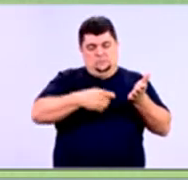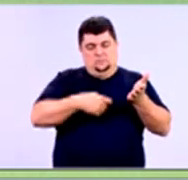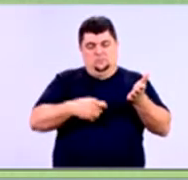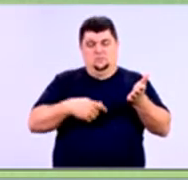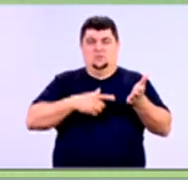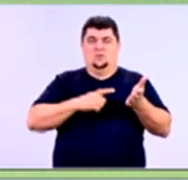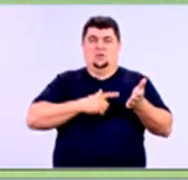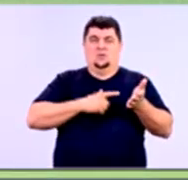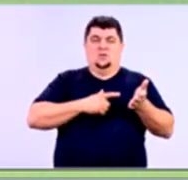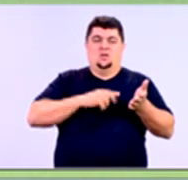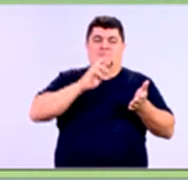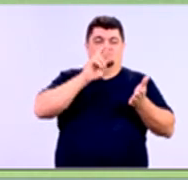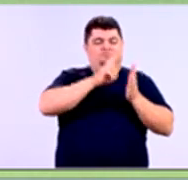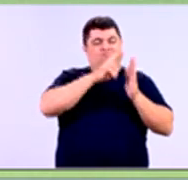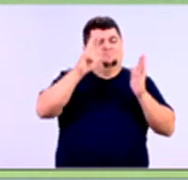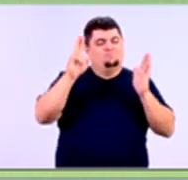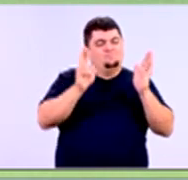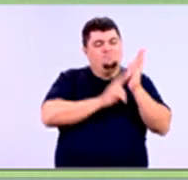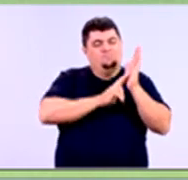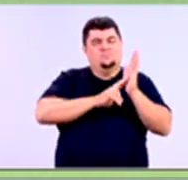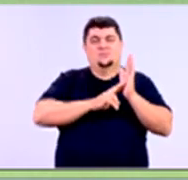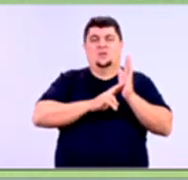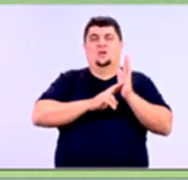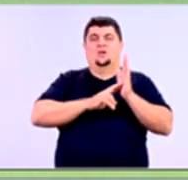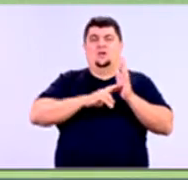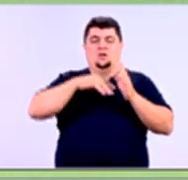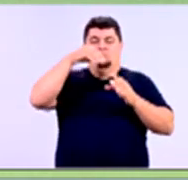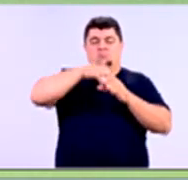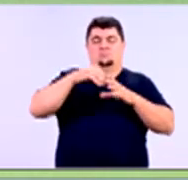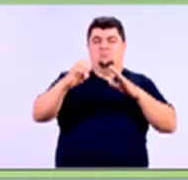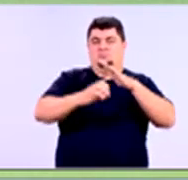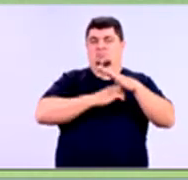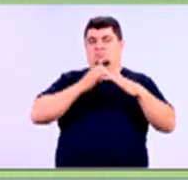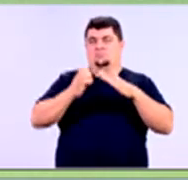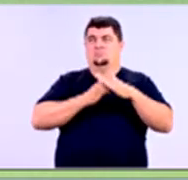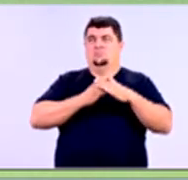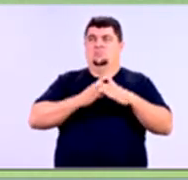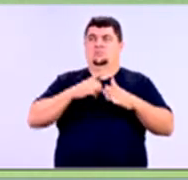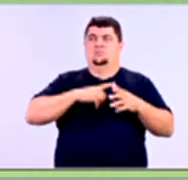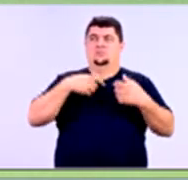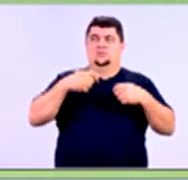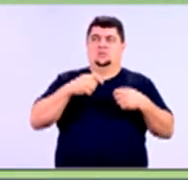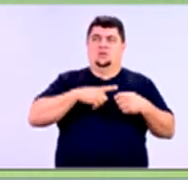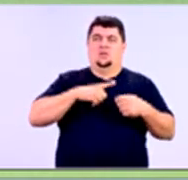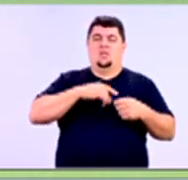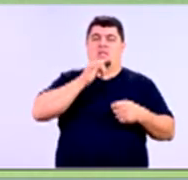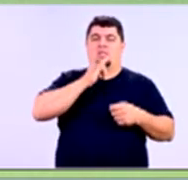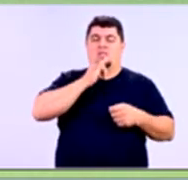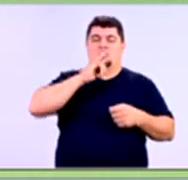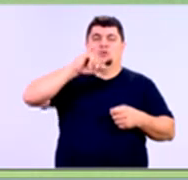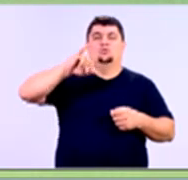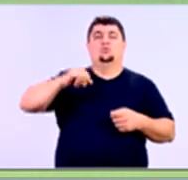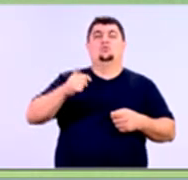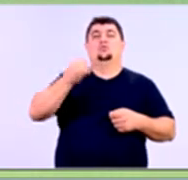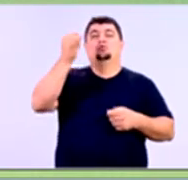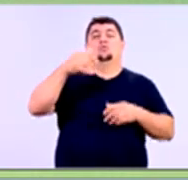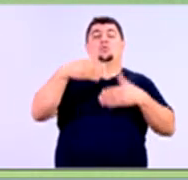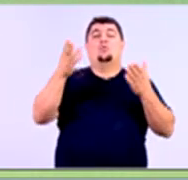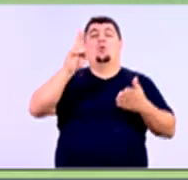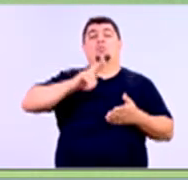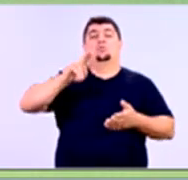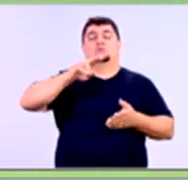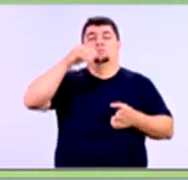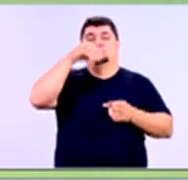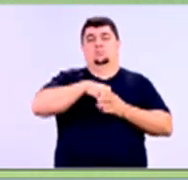as diretrizes da concessão de crédito dentro de uma empresa. Nela tem que estar prevista, por exemplo, a taxa de juros a ser aplicada.